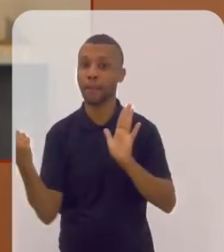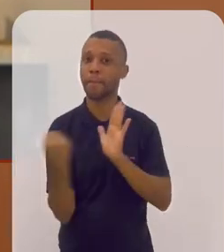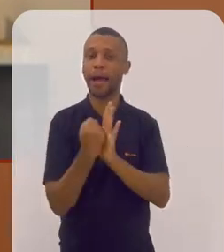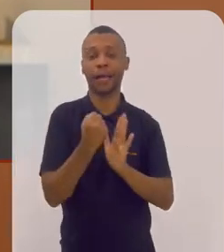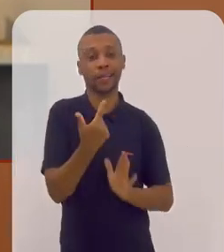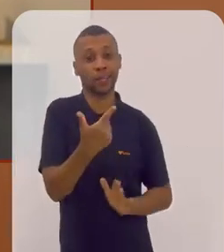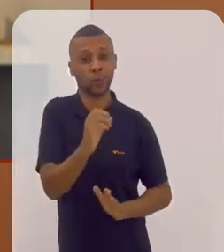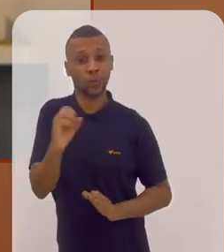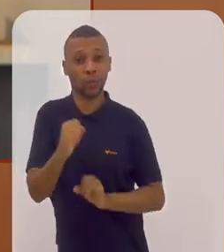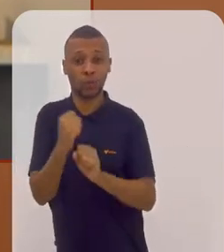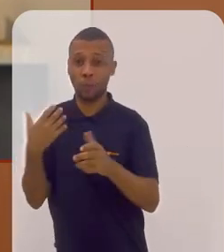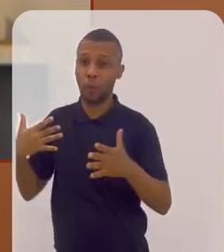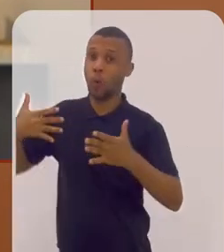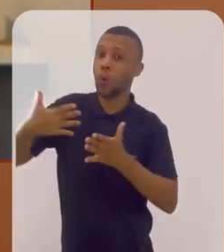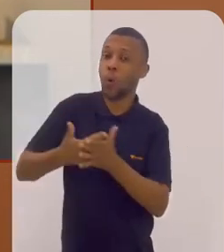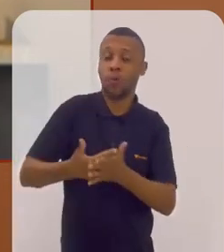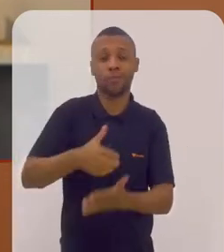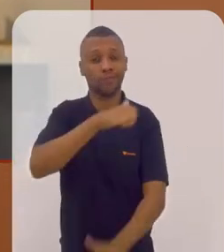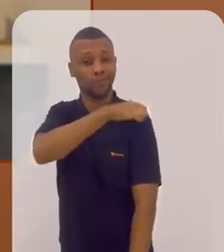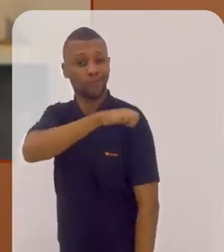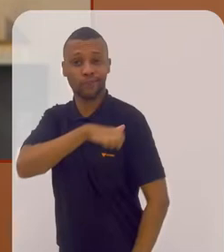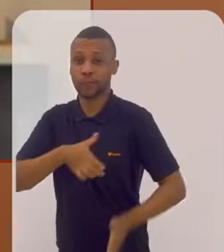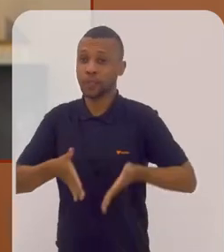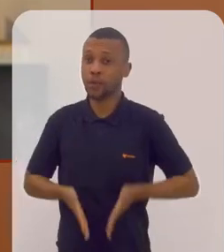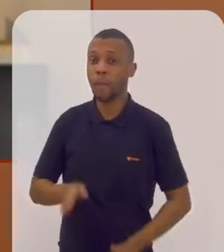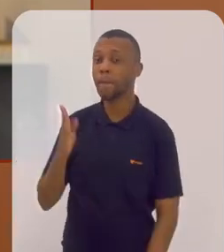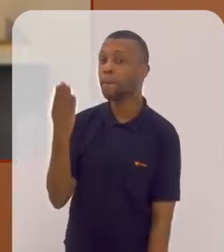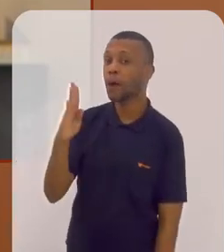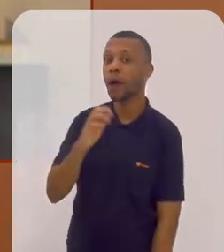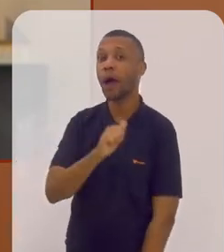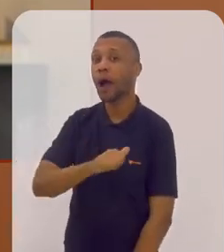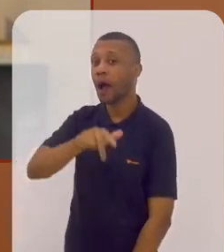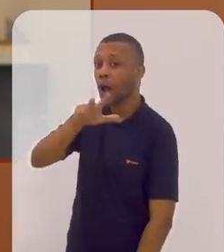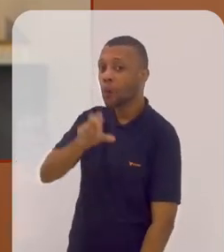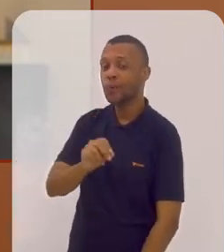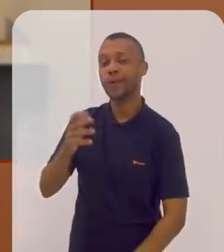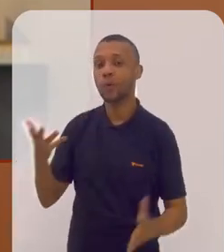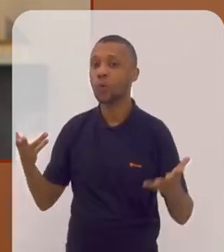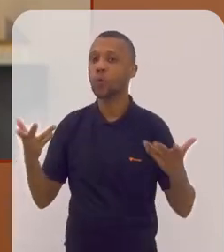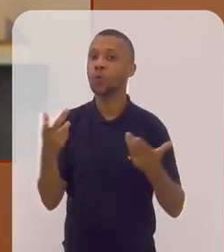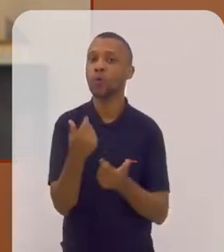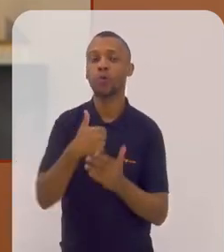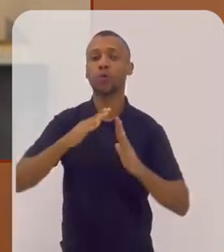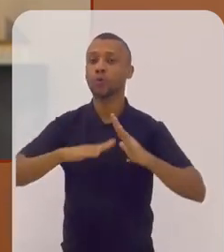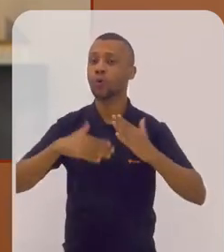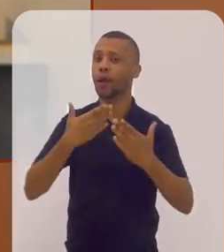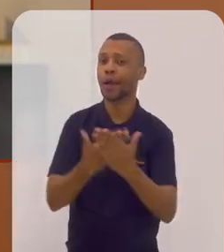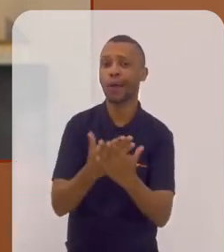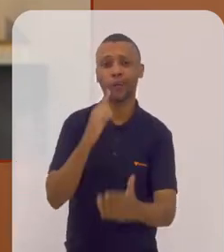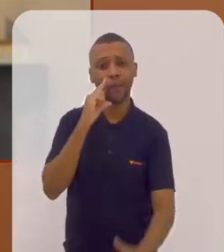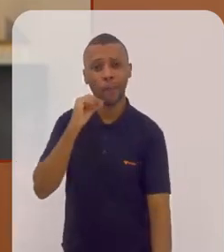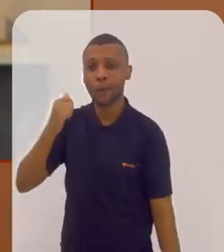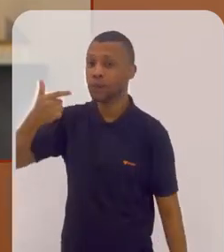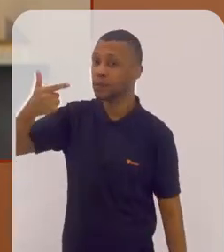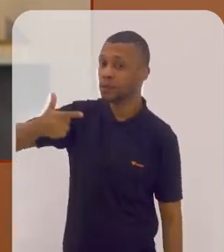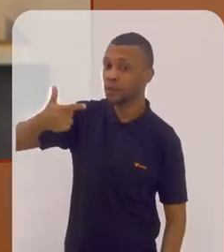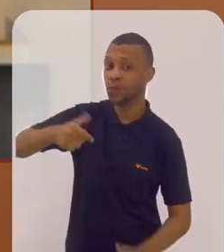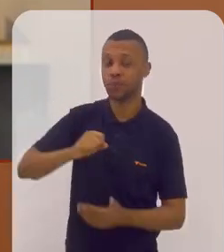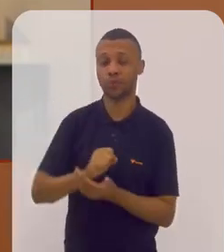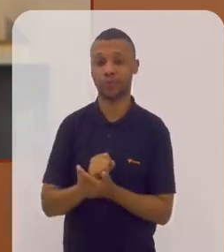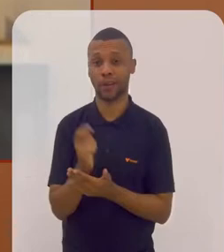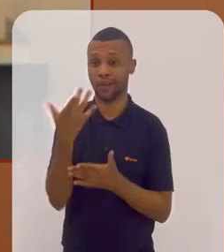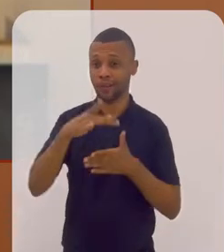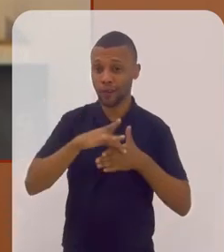200 anos. Carioca, nascida em Botafogo, aluna ilustre do Colégio Pedro II, ela foi